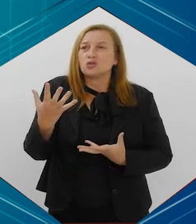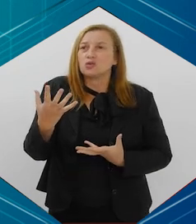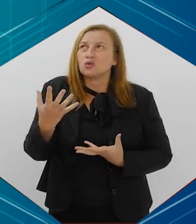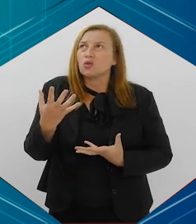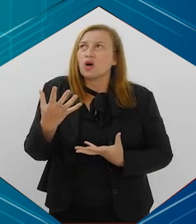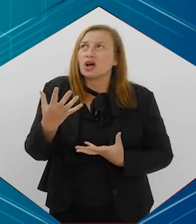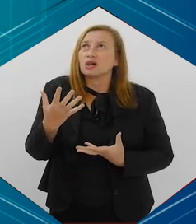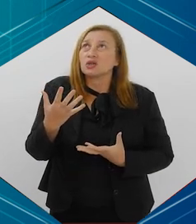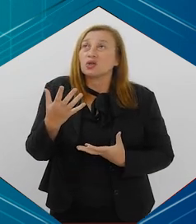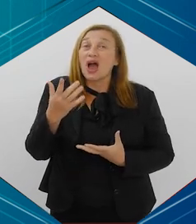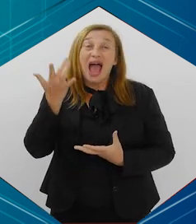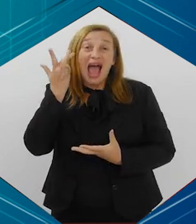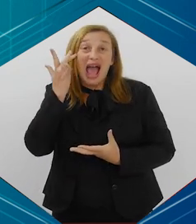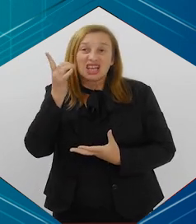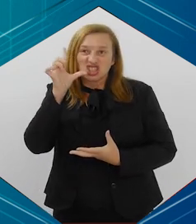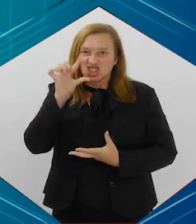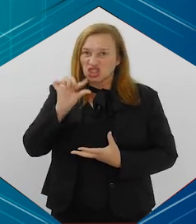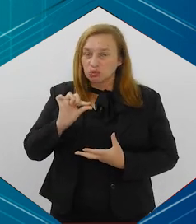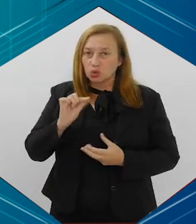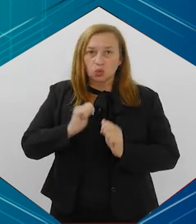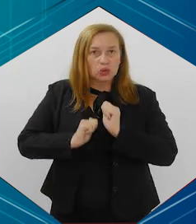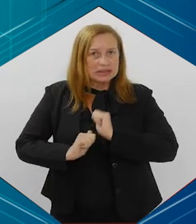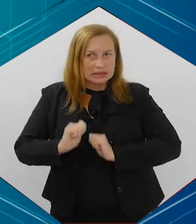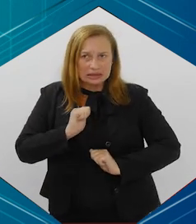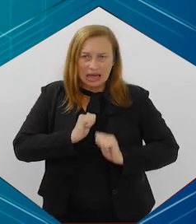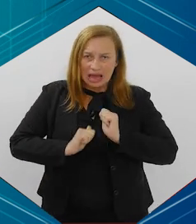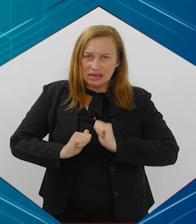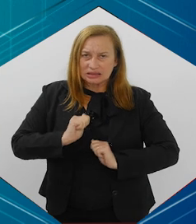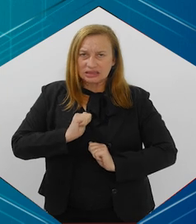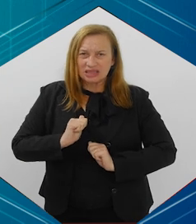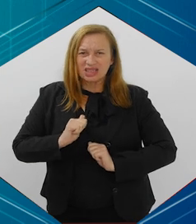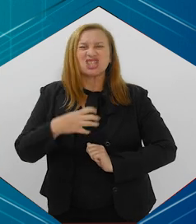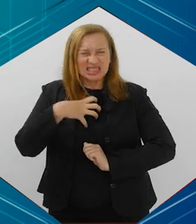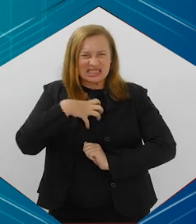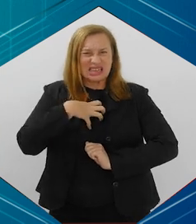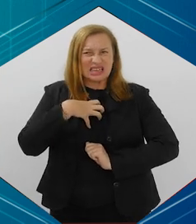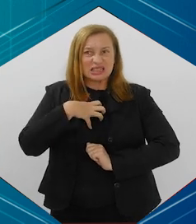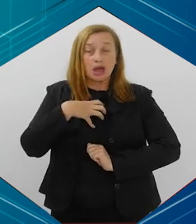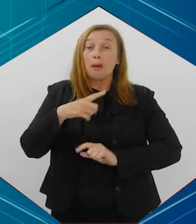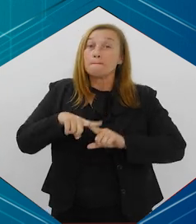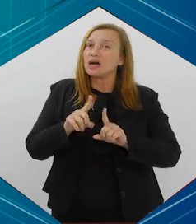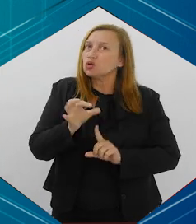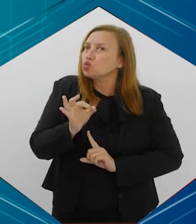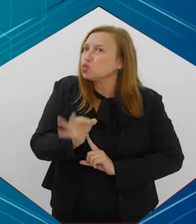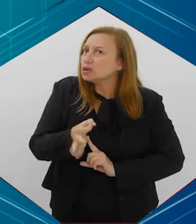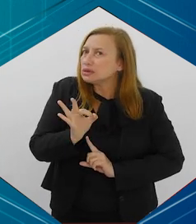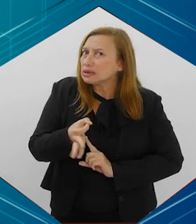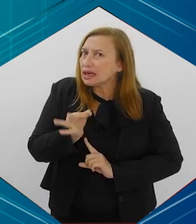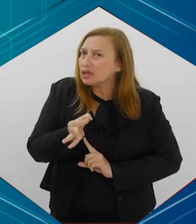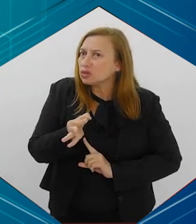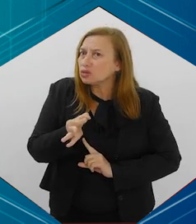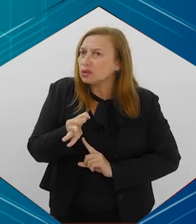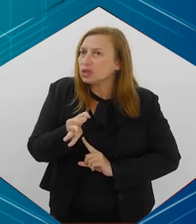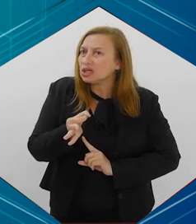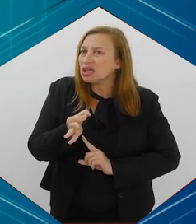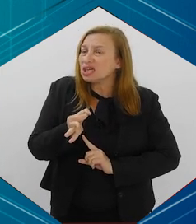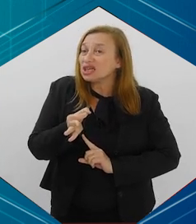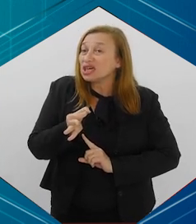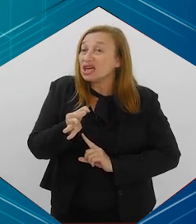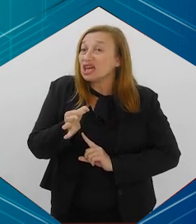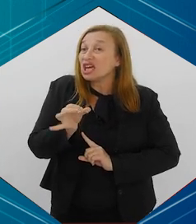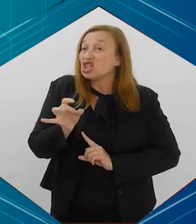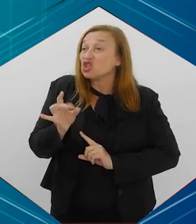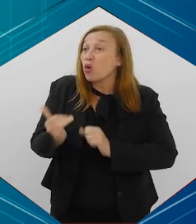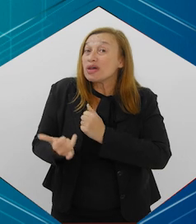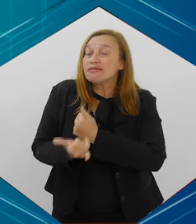sensação de uma diminuição de ansiedade. Só que isso, de fato, é muito...